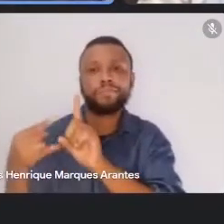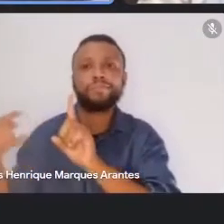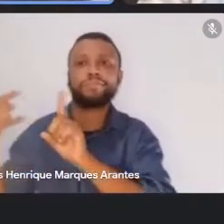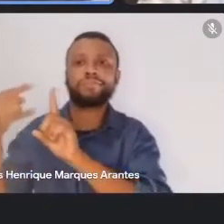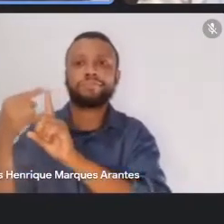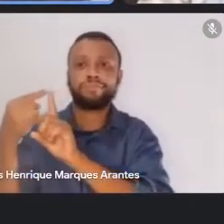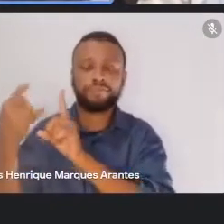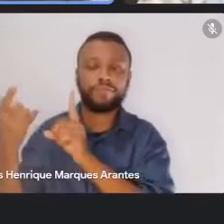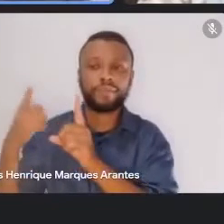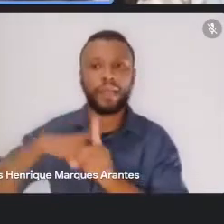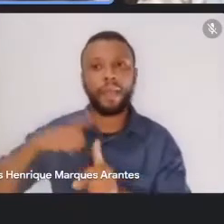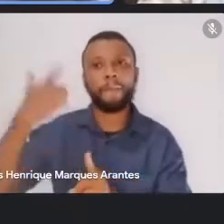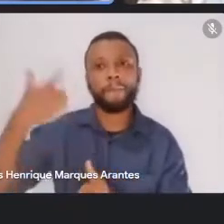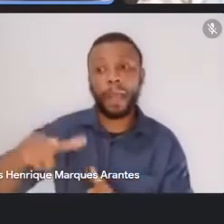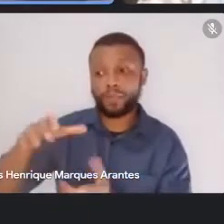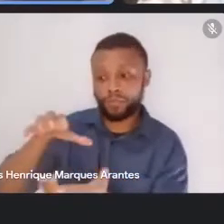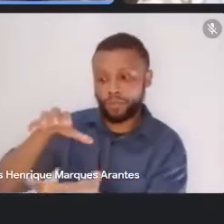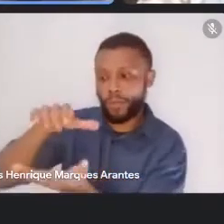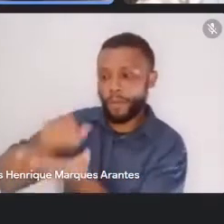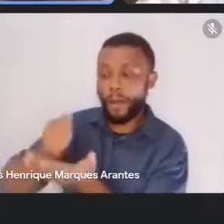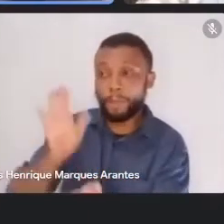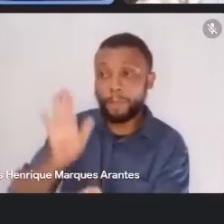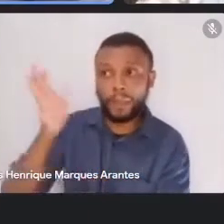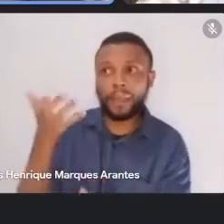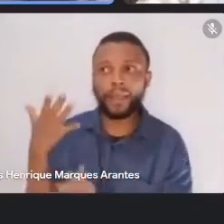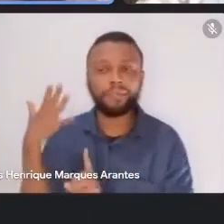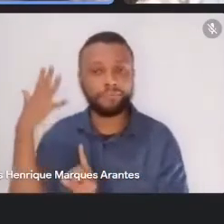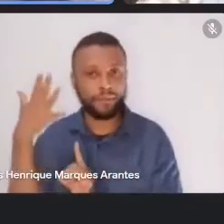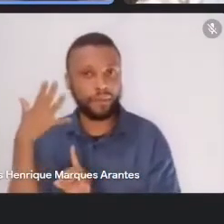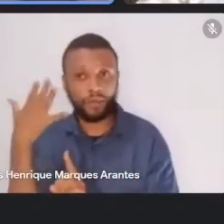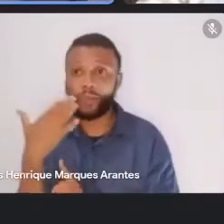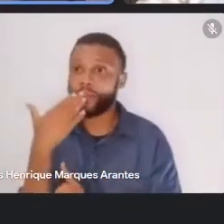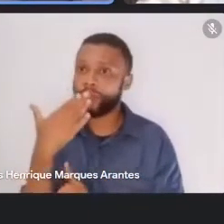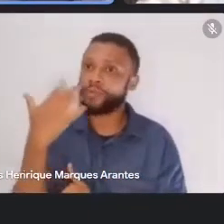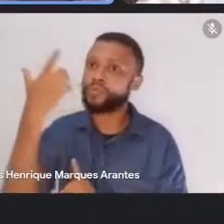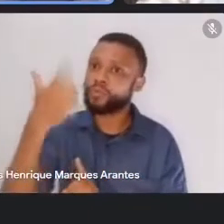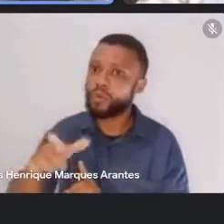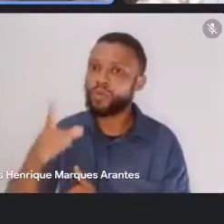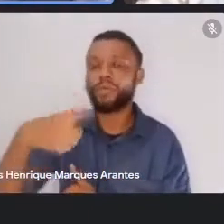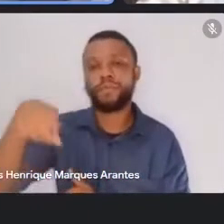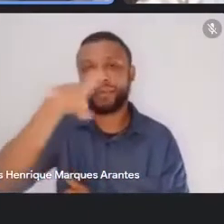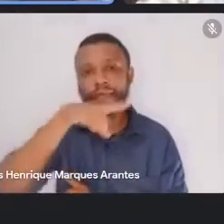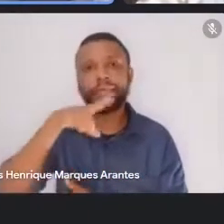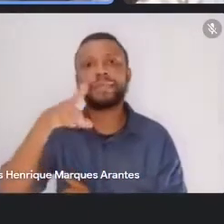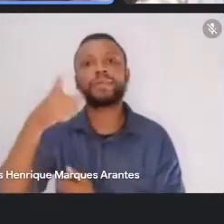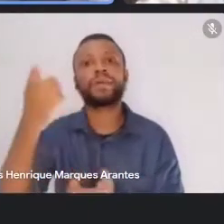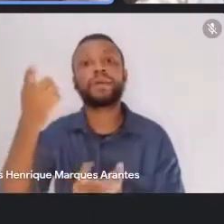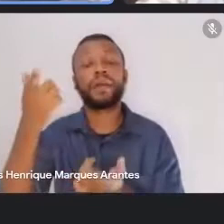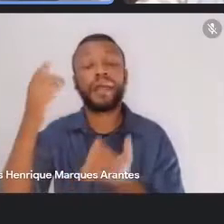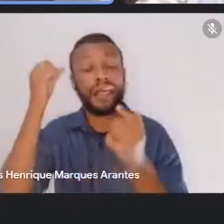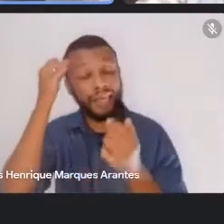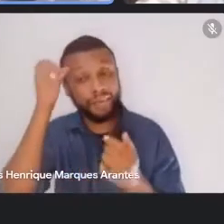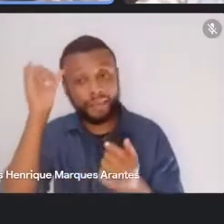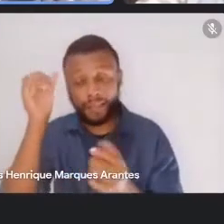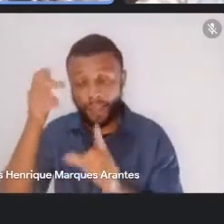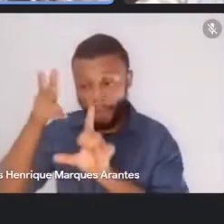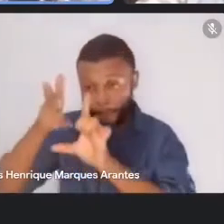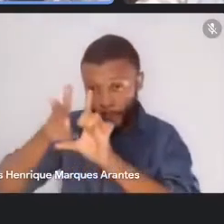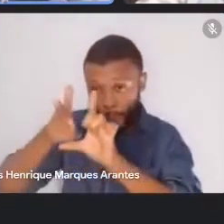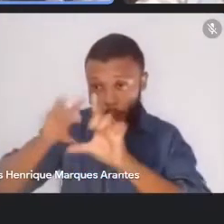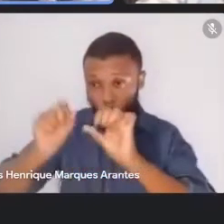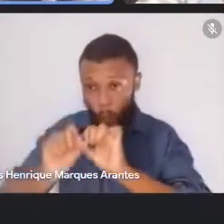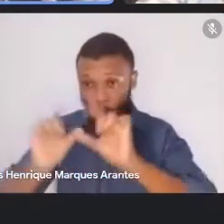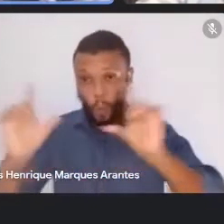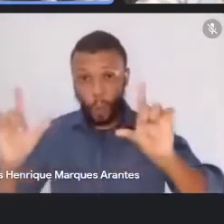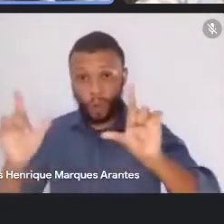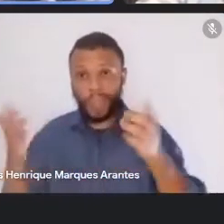inscritos já aqui. Vou pedir mais uma vez para as pessoas que não estão agora falando